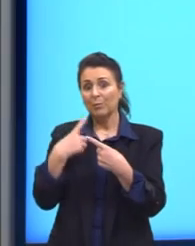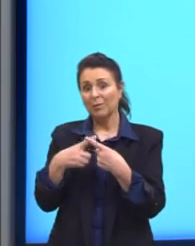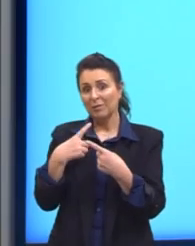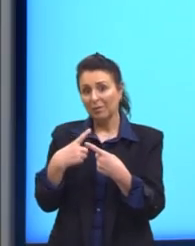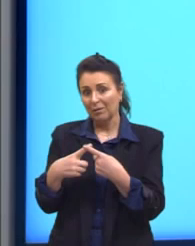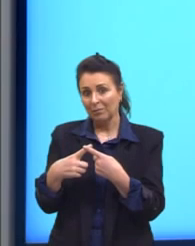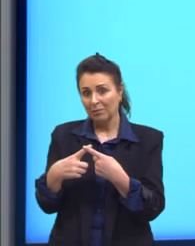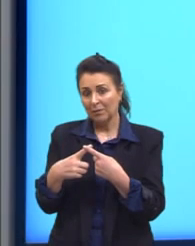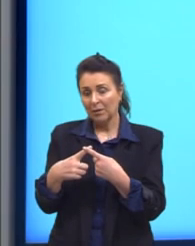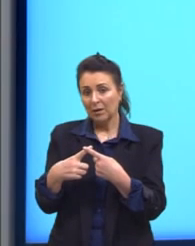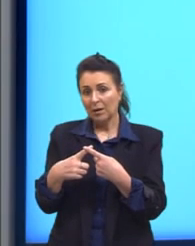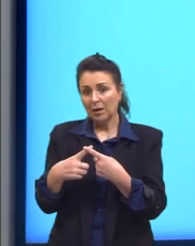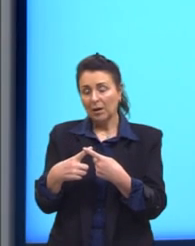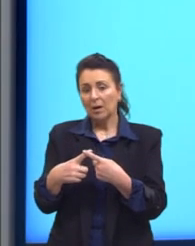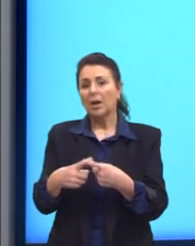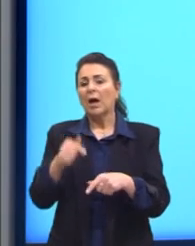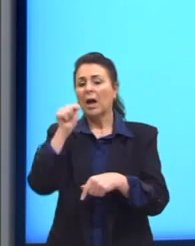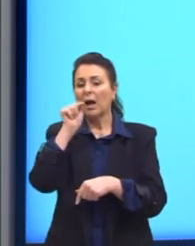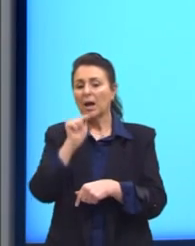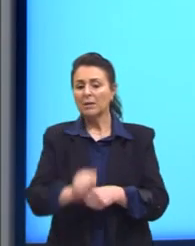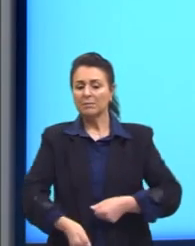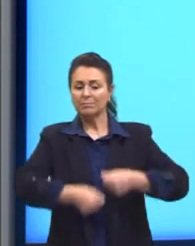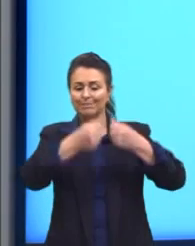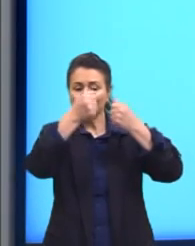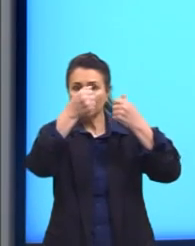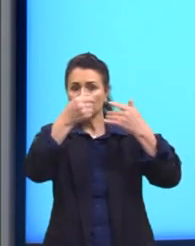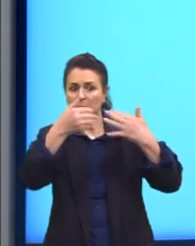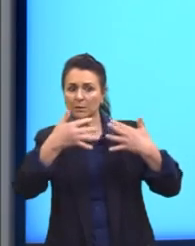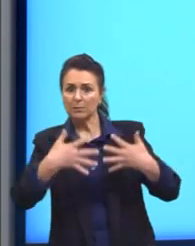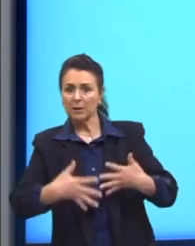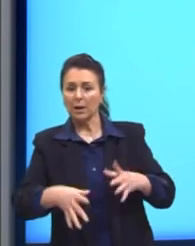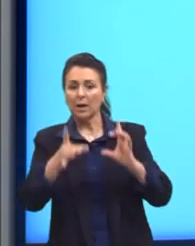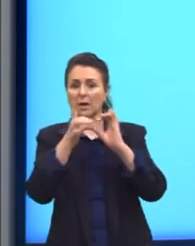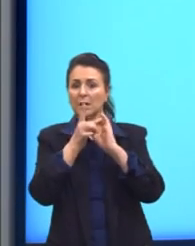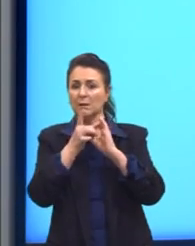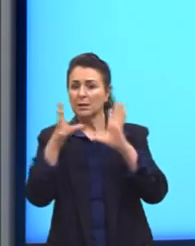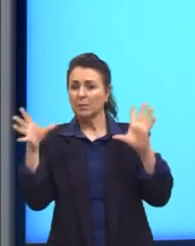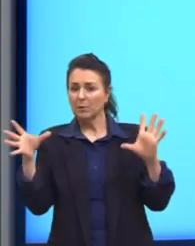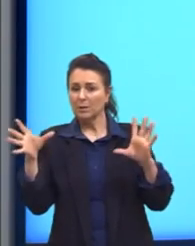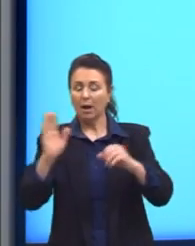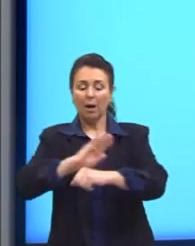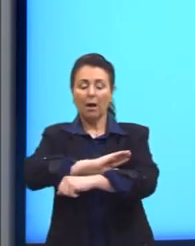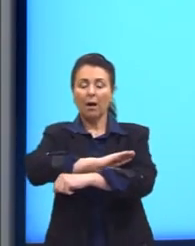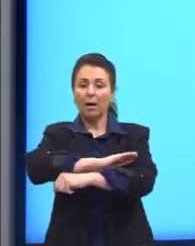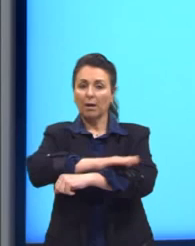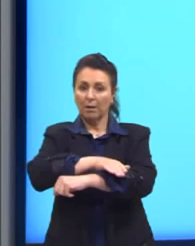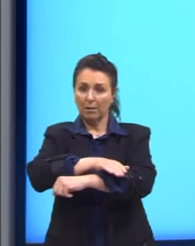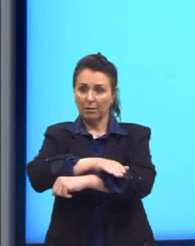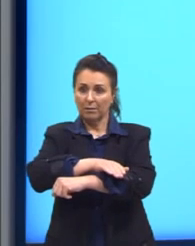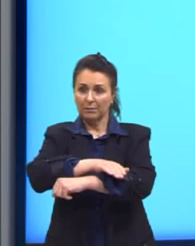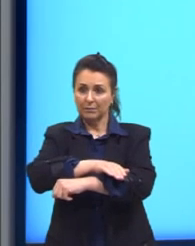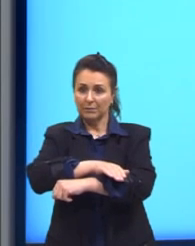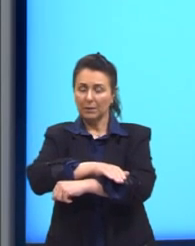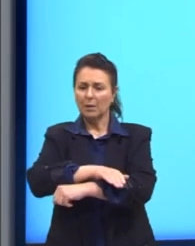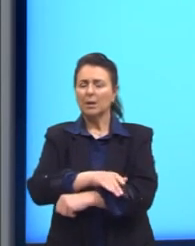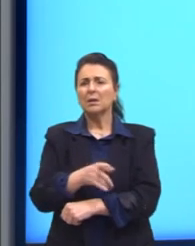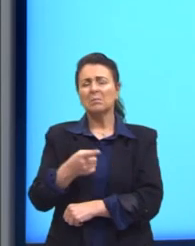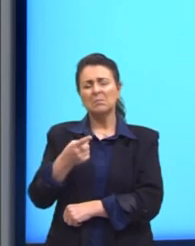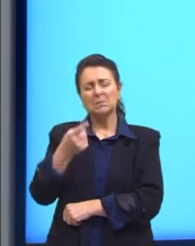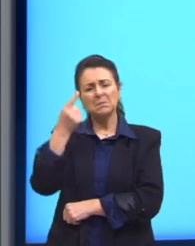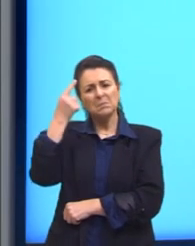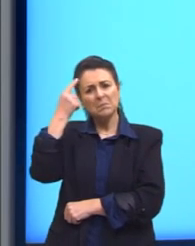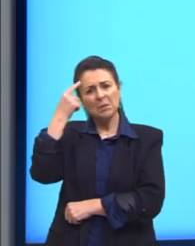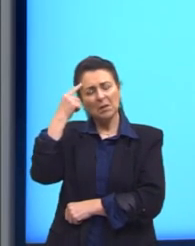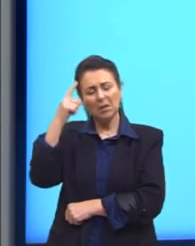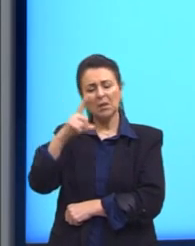Aqui a gente fala sobre essa democracia racial, que a gente aparentemente